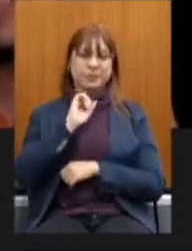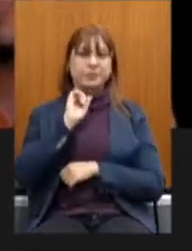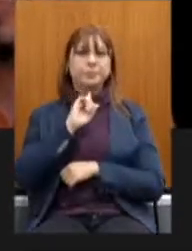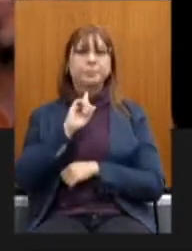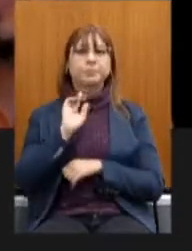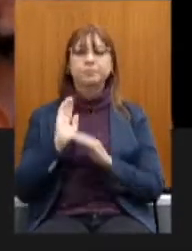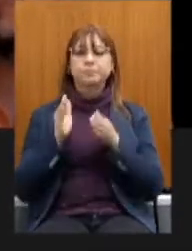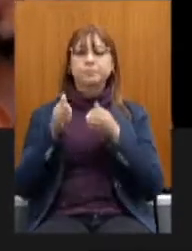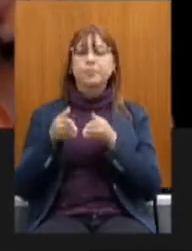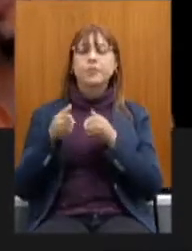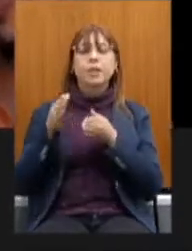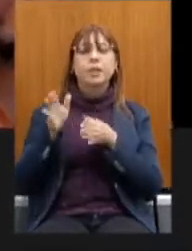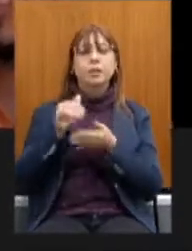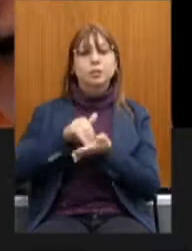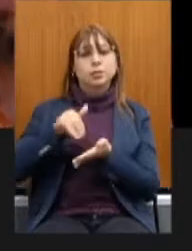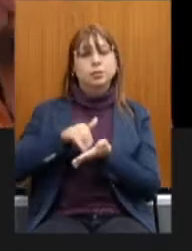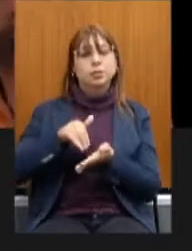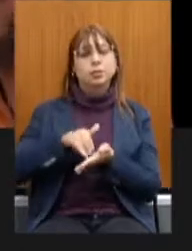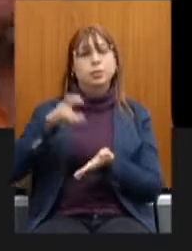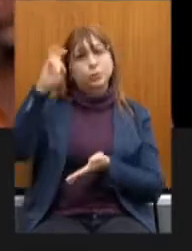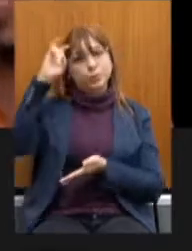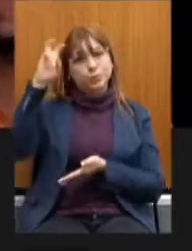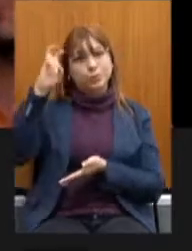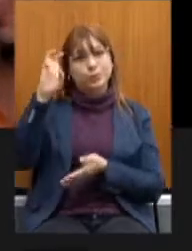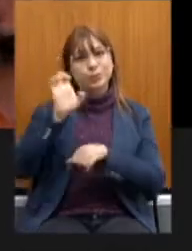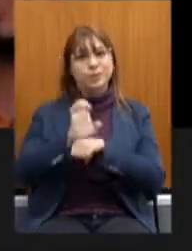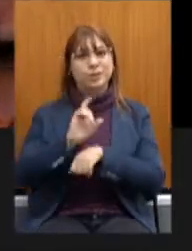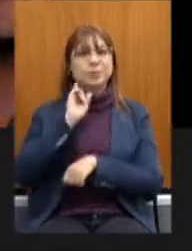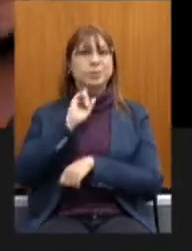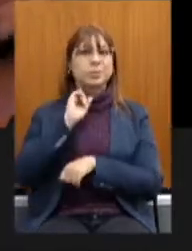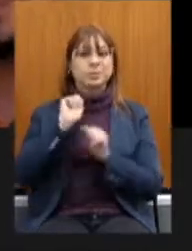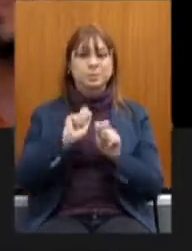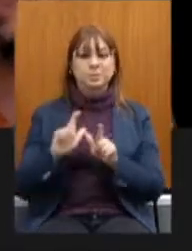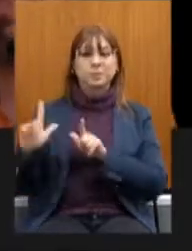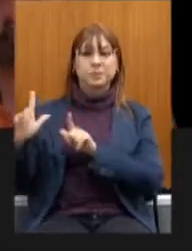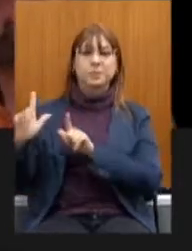ligado à Secretaria de Cultura e do Estado de Minas Gerais. Pode passar para mim?